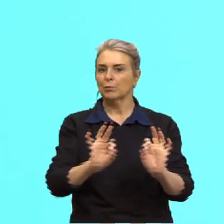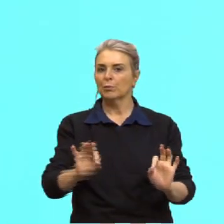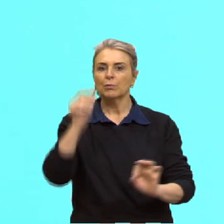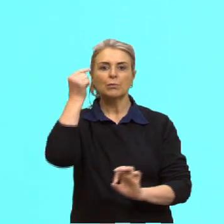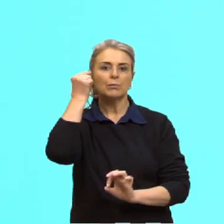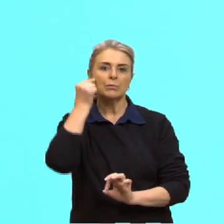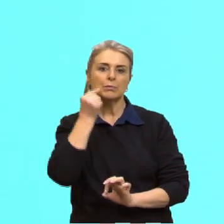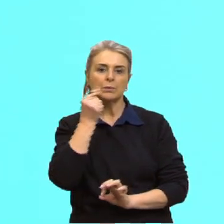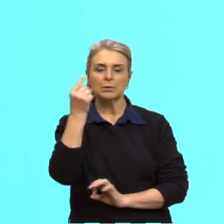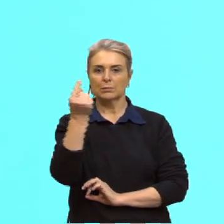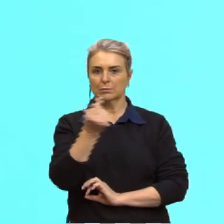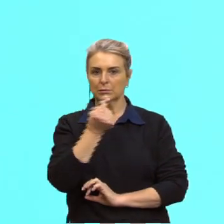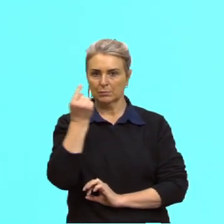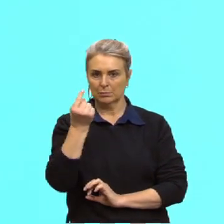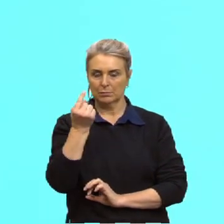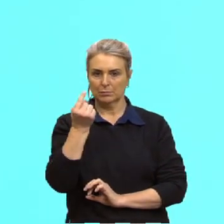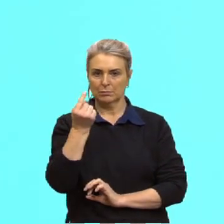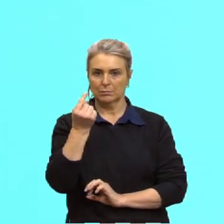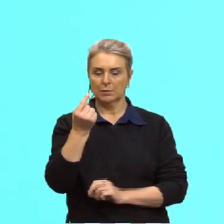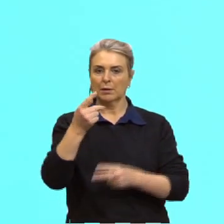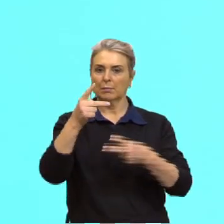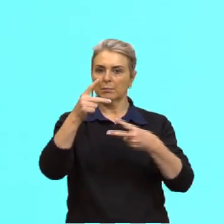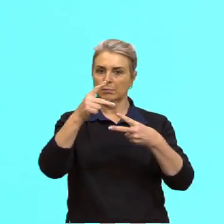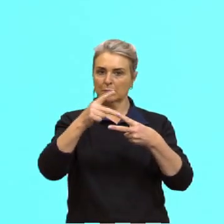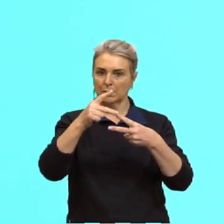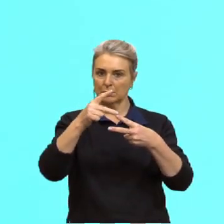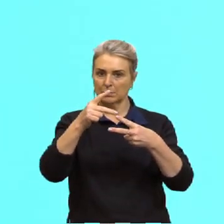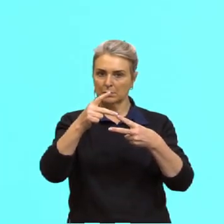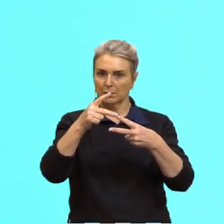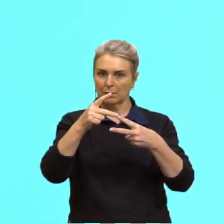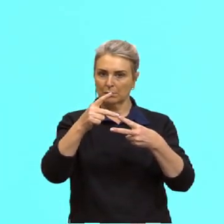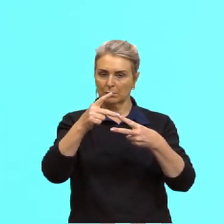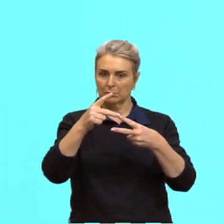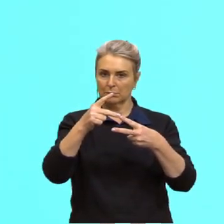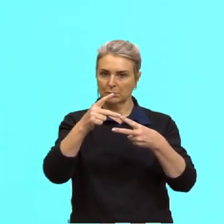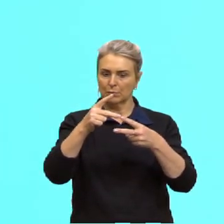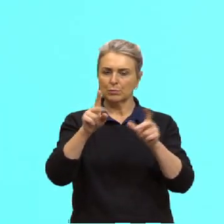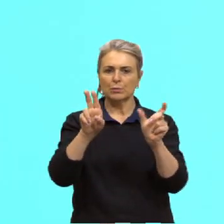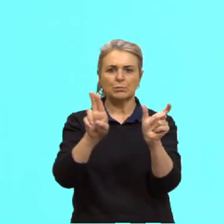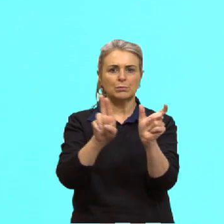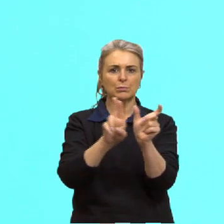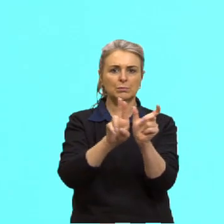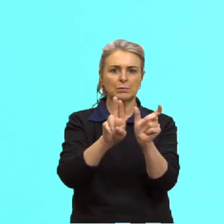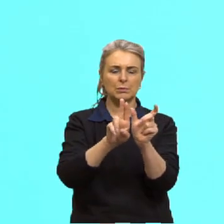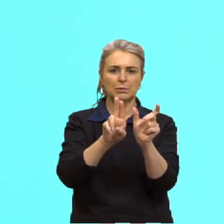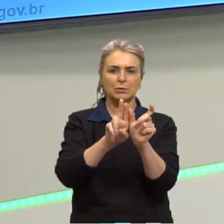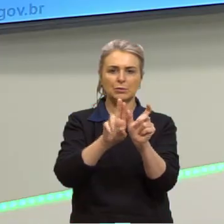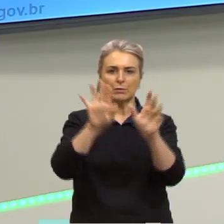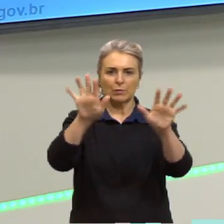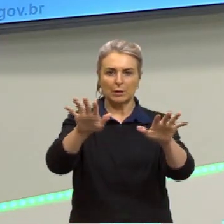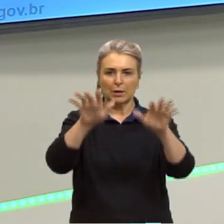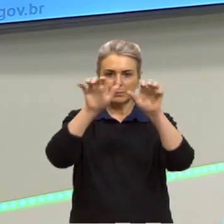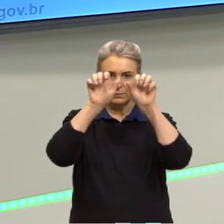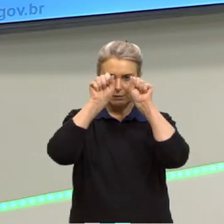Sem é preposição, desperdício é substantivo abstrato, também dava para acrescentar ali